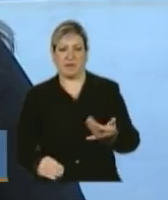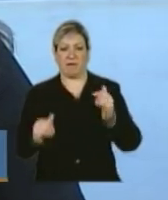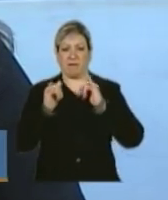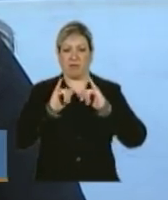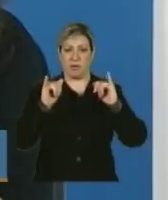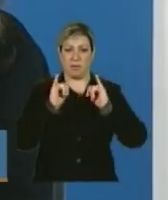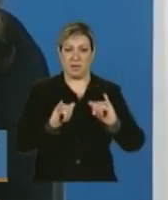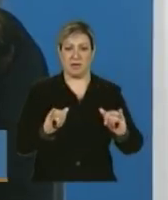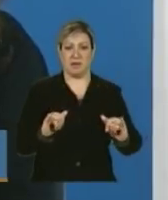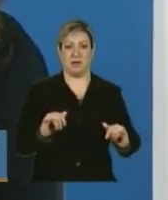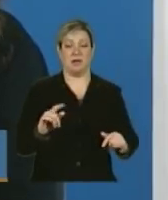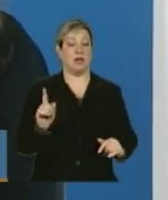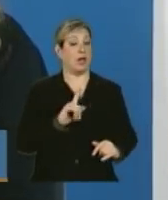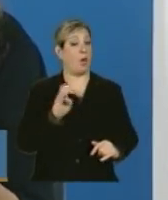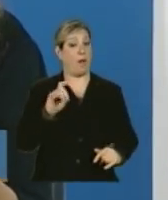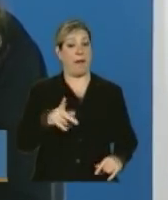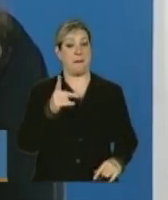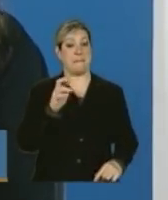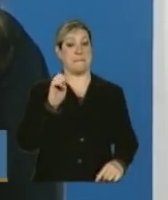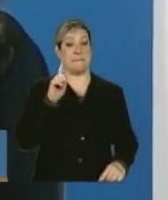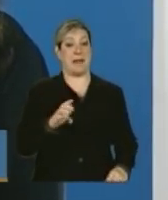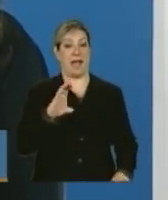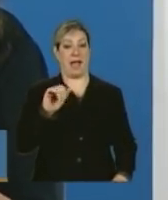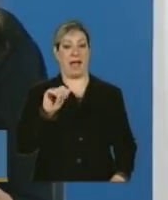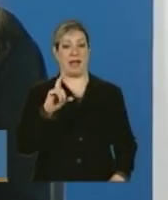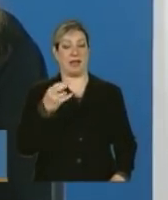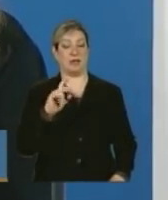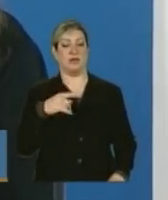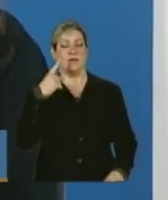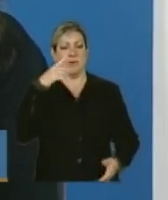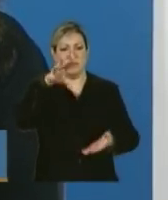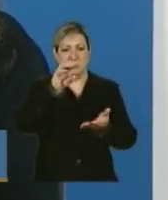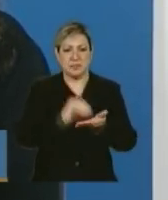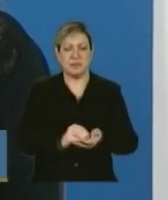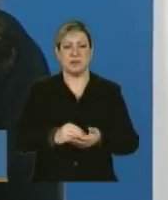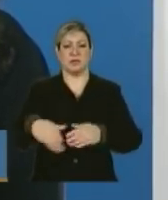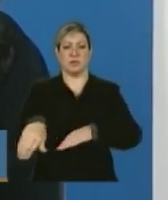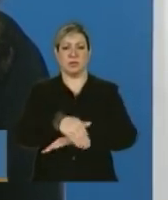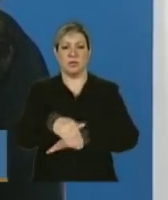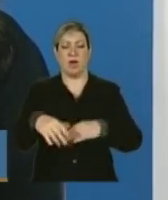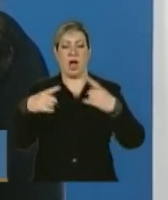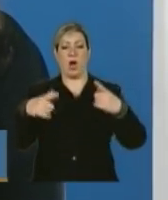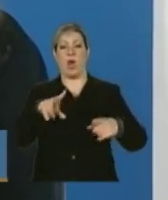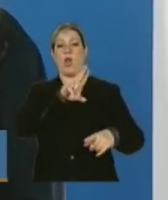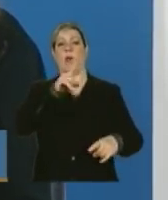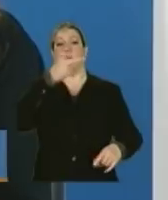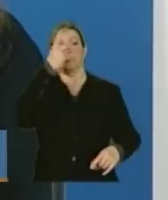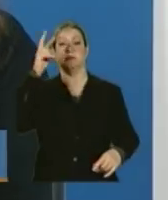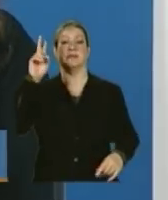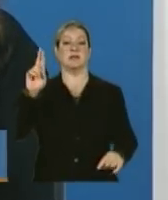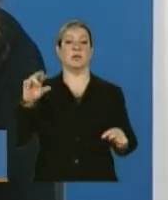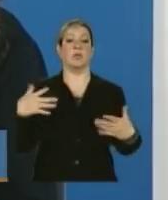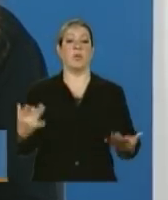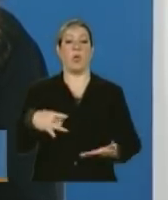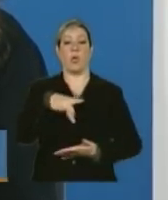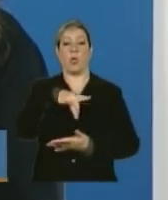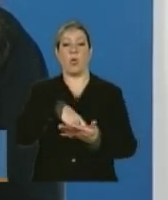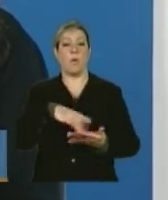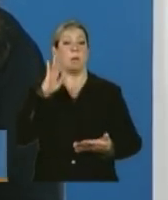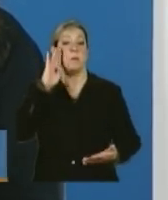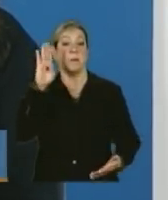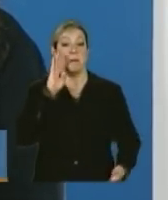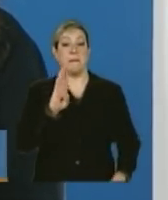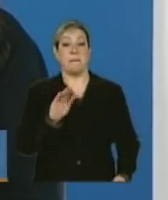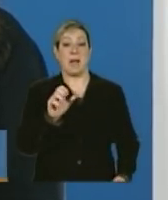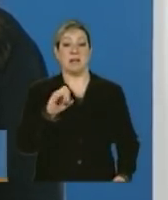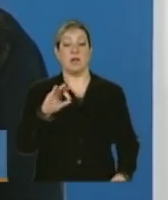família. Não é um pré-cadastro. É dizendo onde a família mora, qual o nome do responsável pela família e quais os documentos básicos para que o